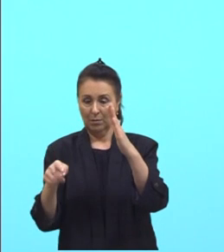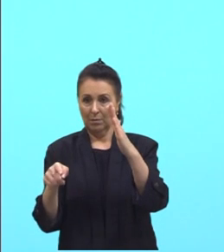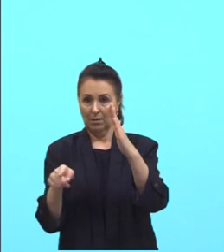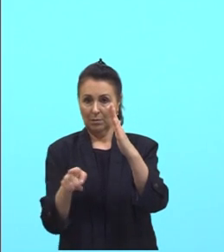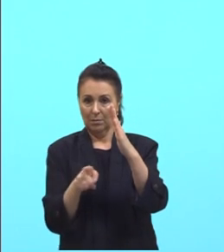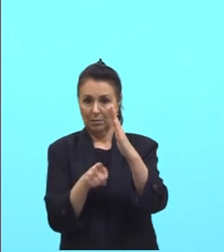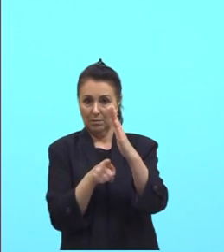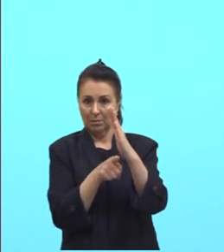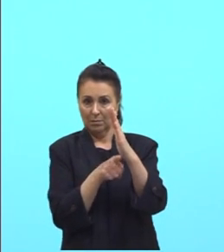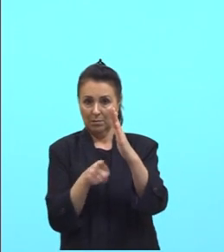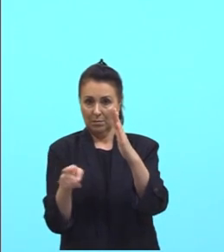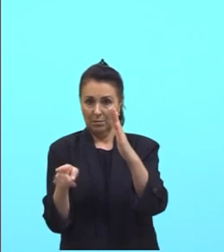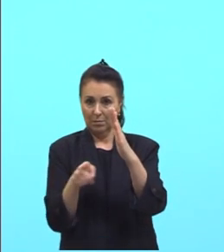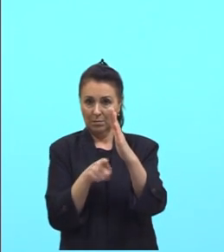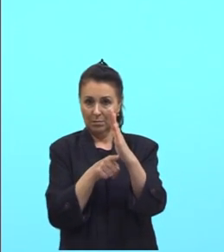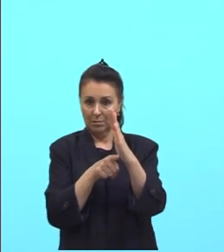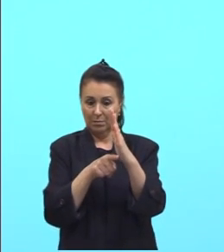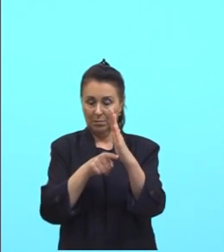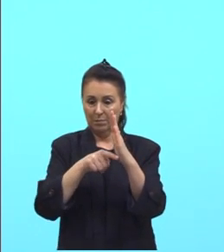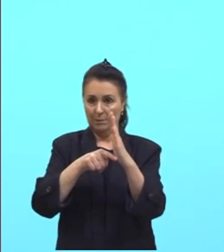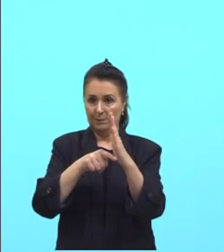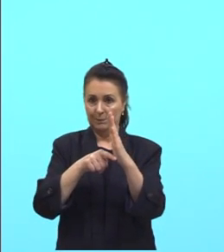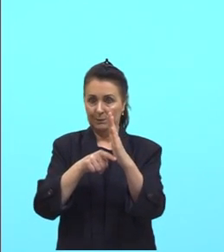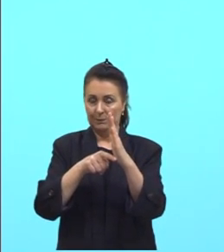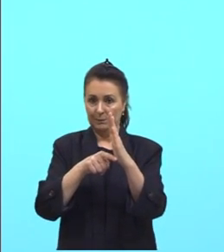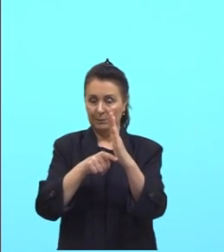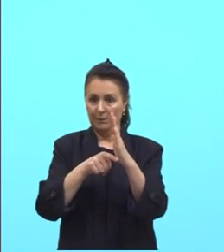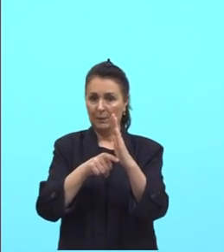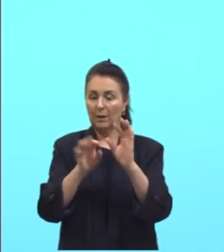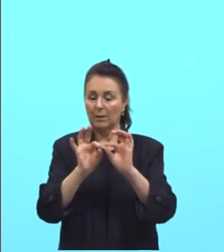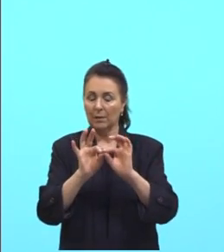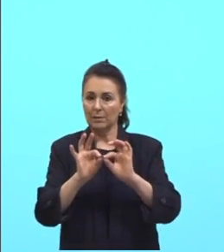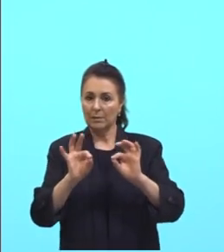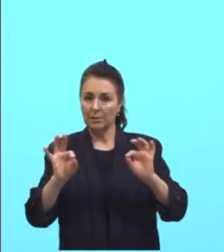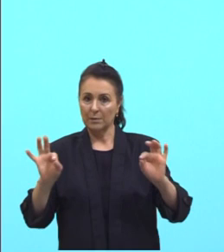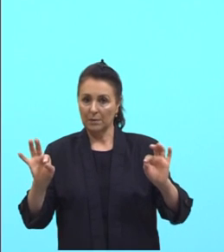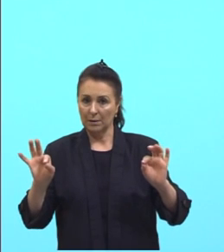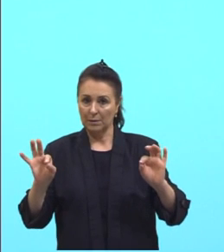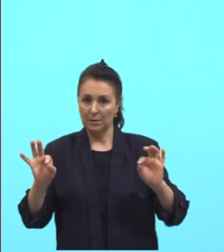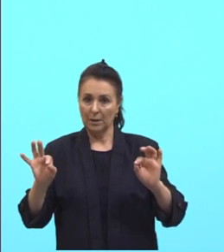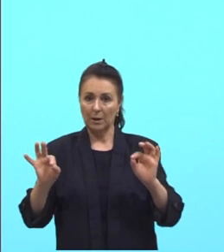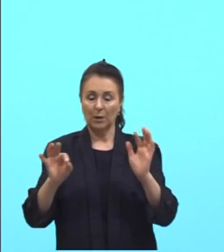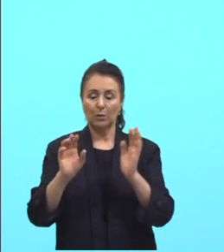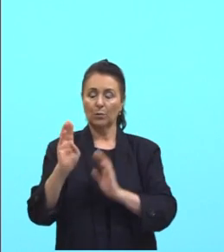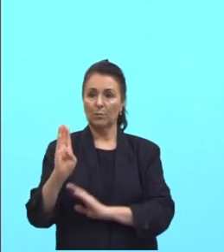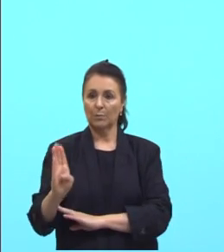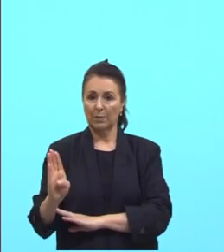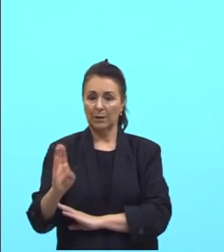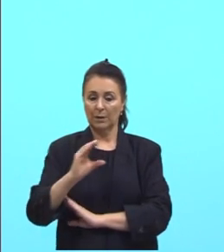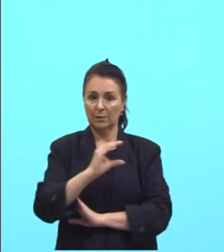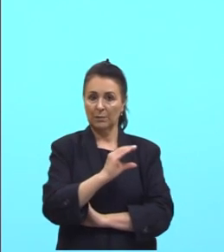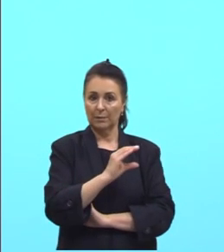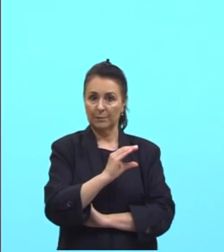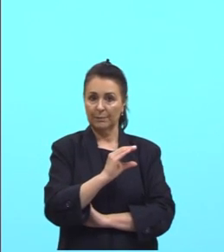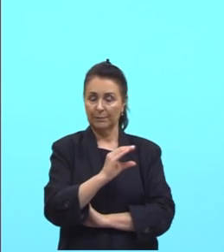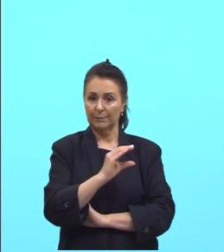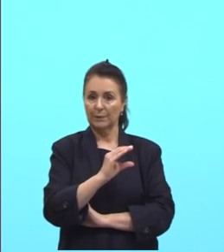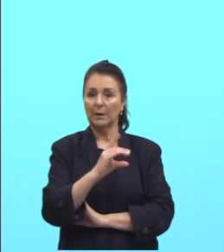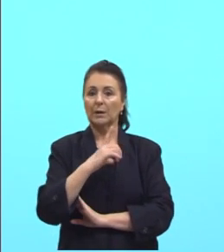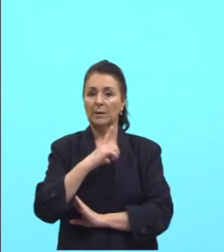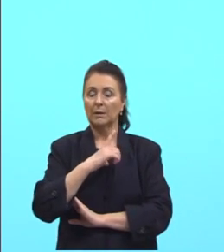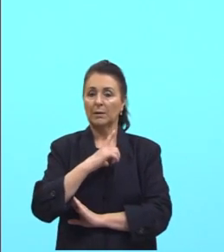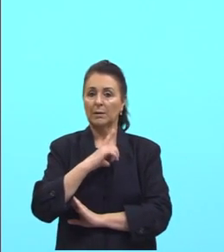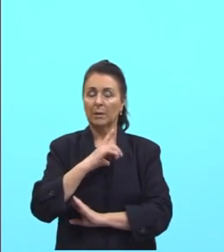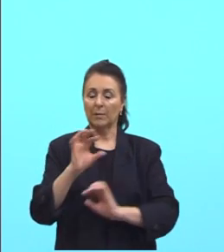o segmento ali complementando a distância entre os dois pontos B e C e sabemos a